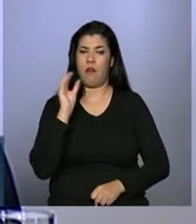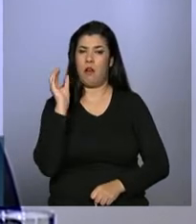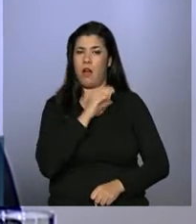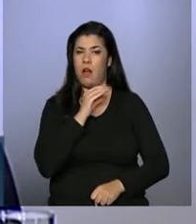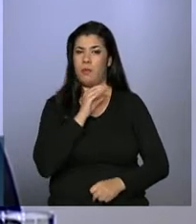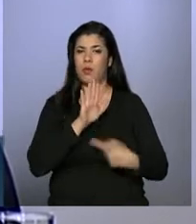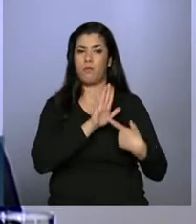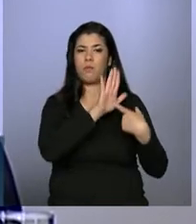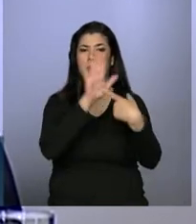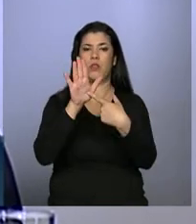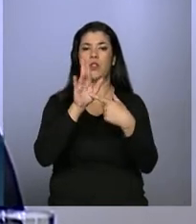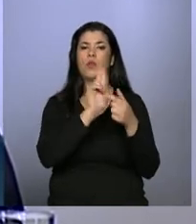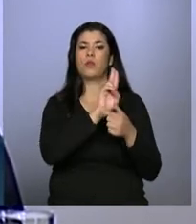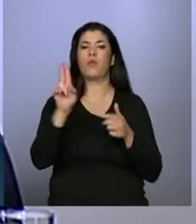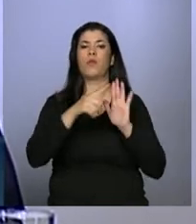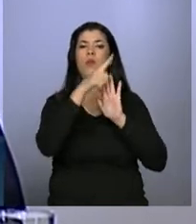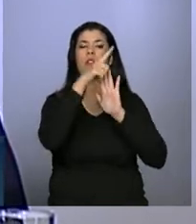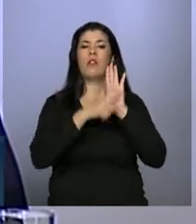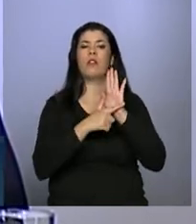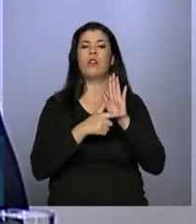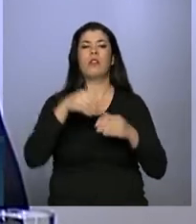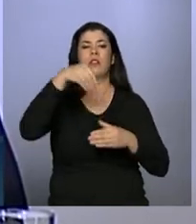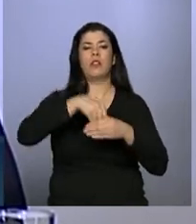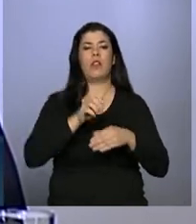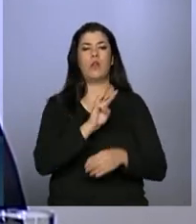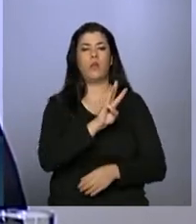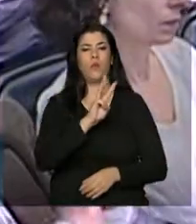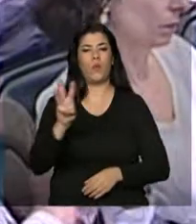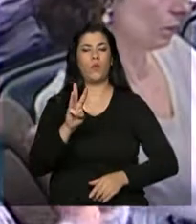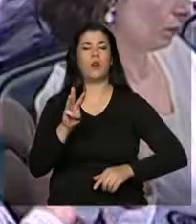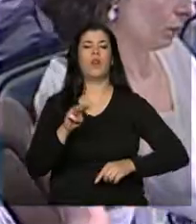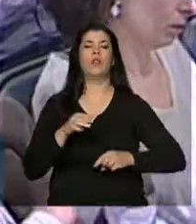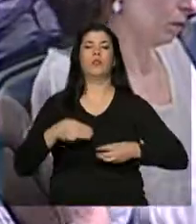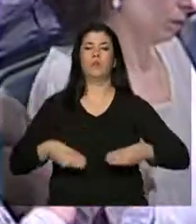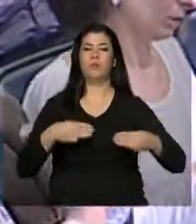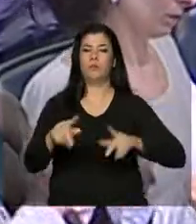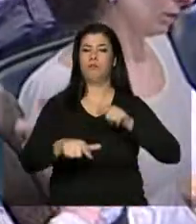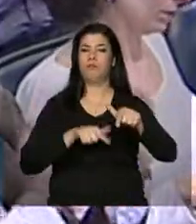lista suja publicada no site do Ministério do Trabalho e Emprego.